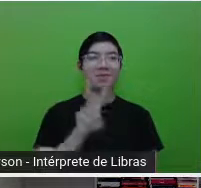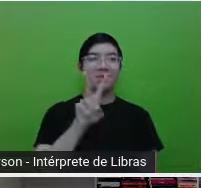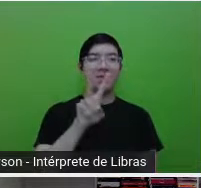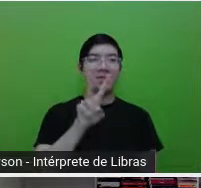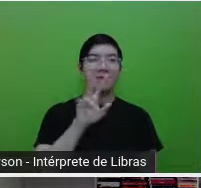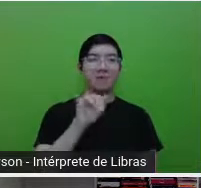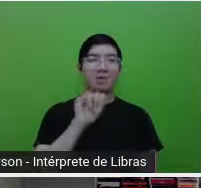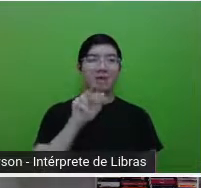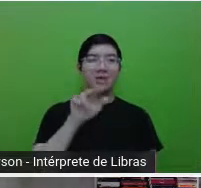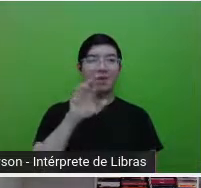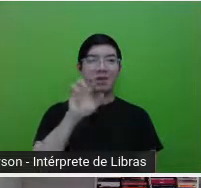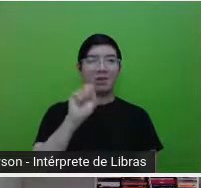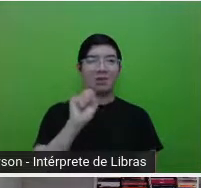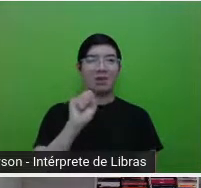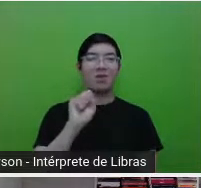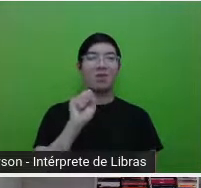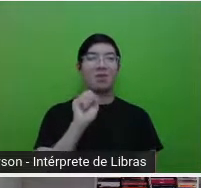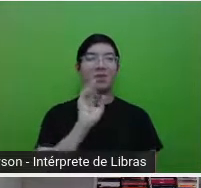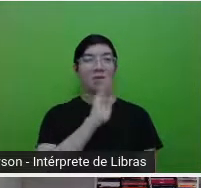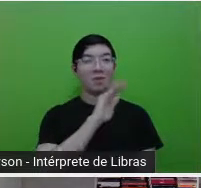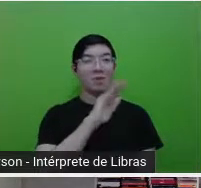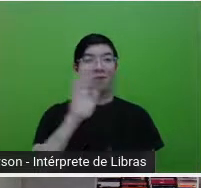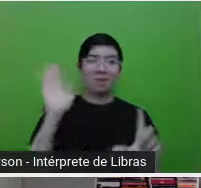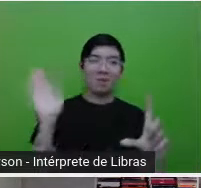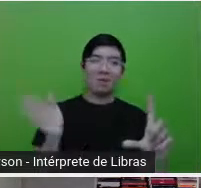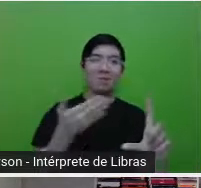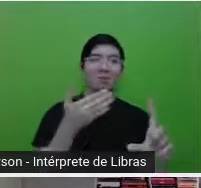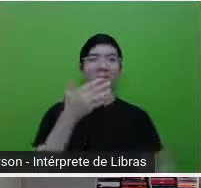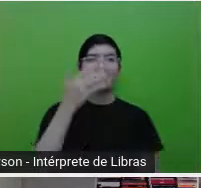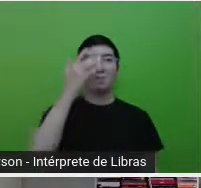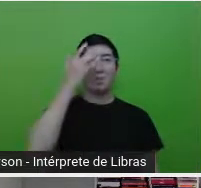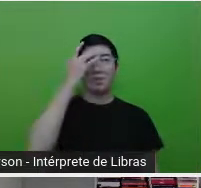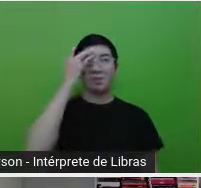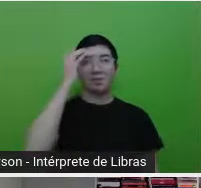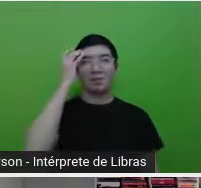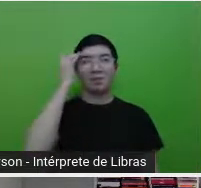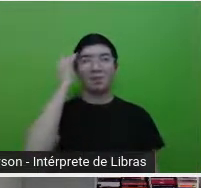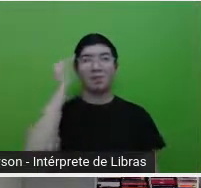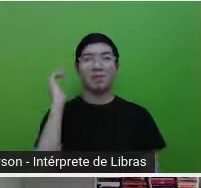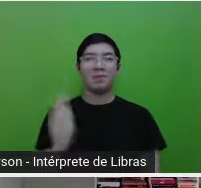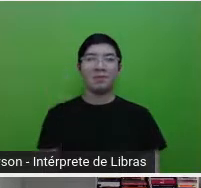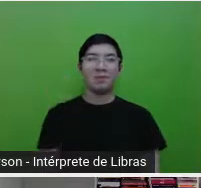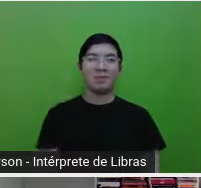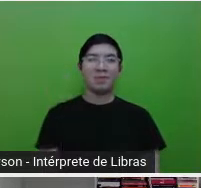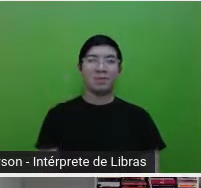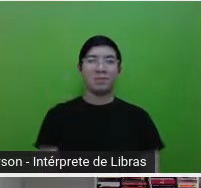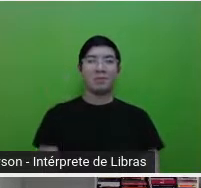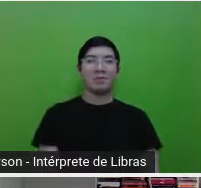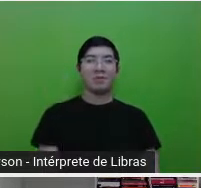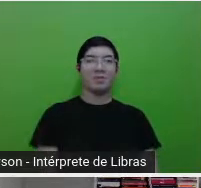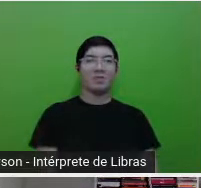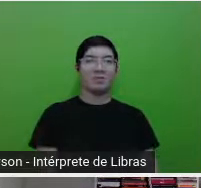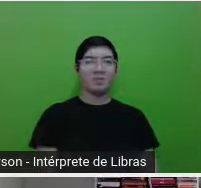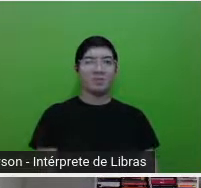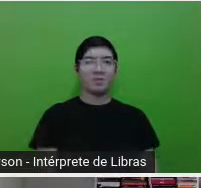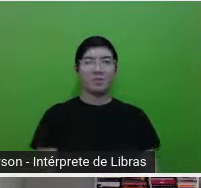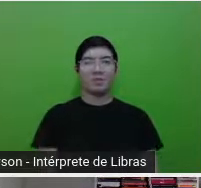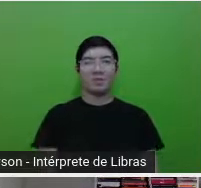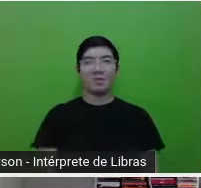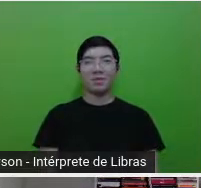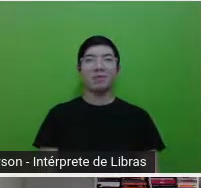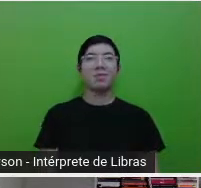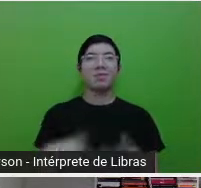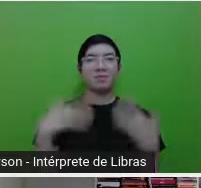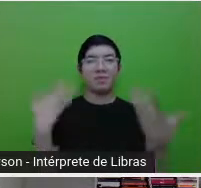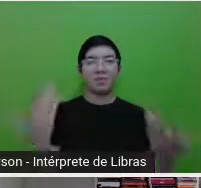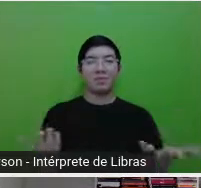Lombardi, pode passar. Aí, todas as capas chiquérrimas, há controvérsias, gente que acha brega,